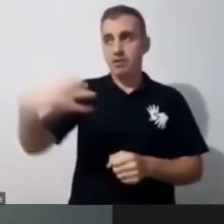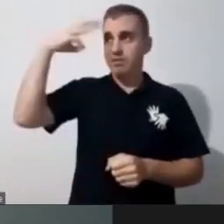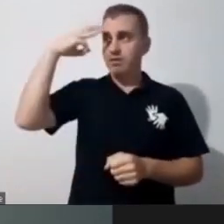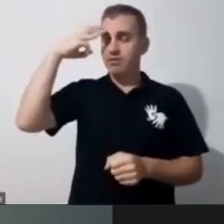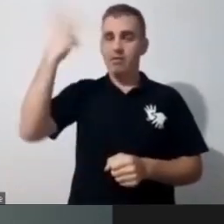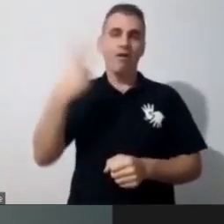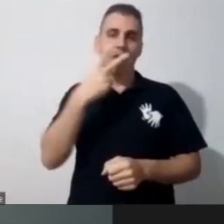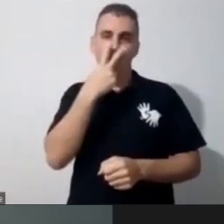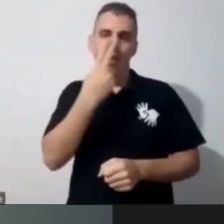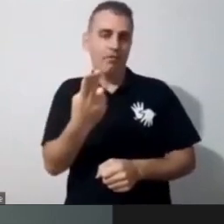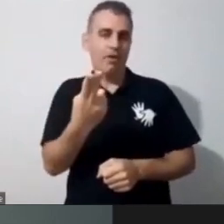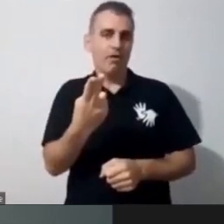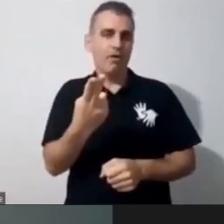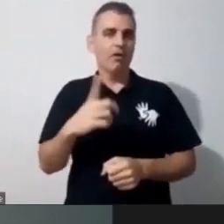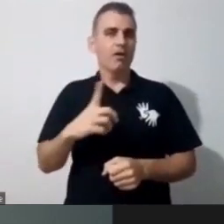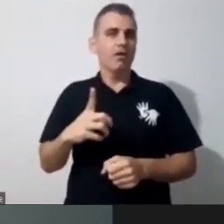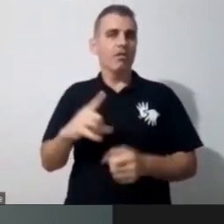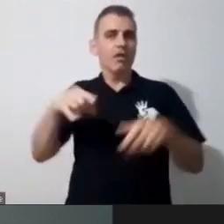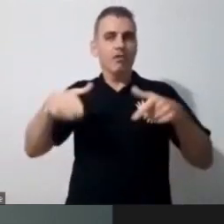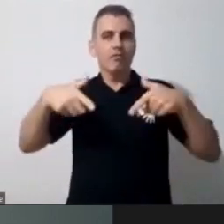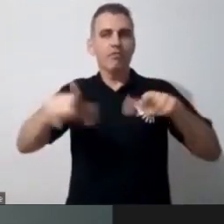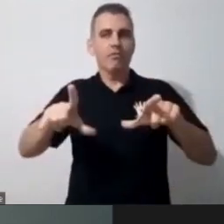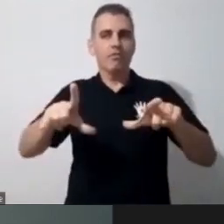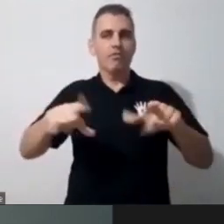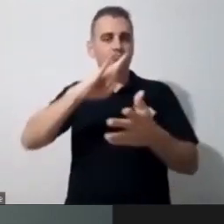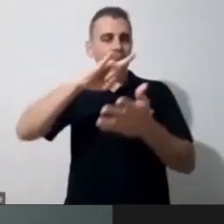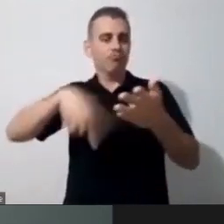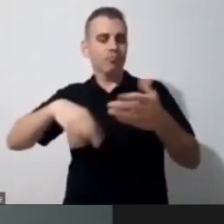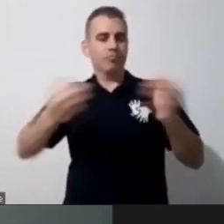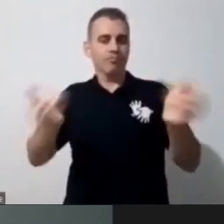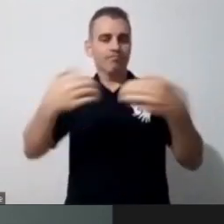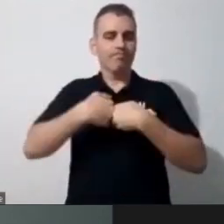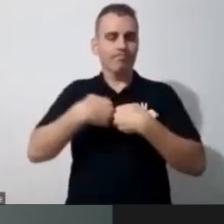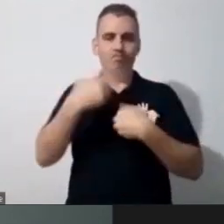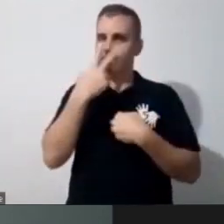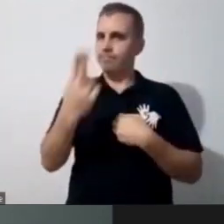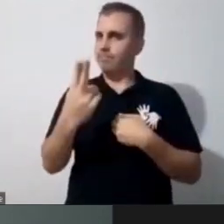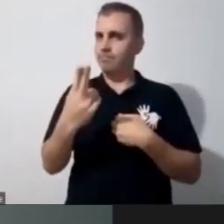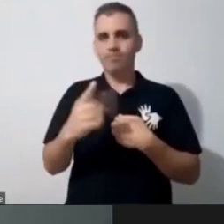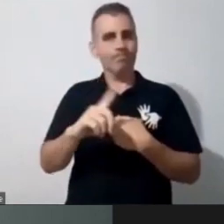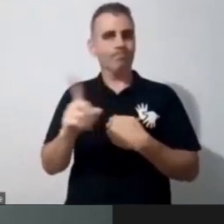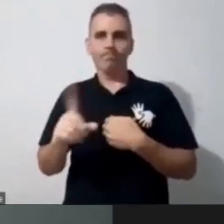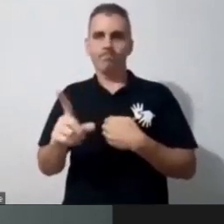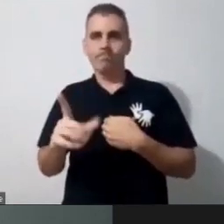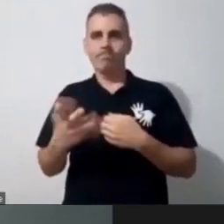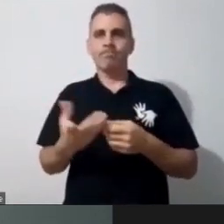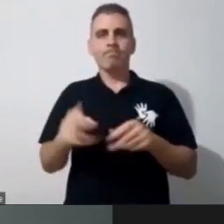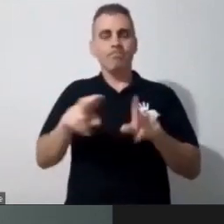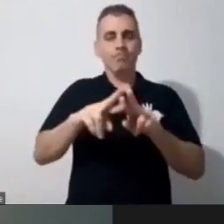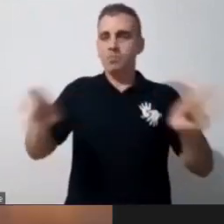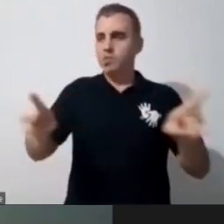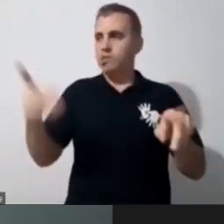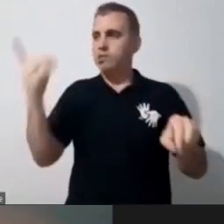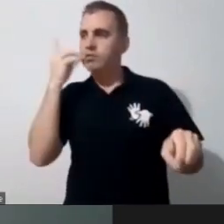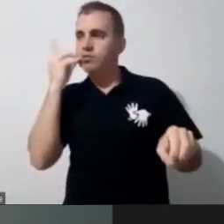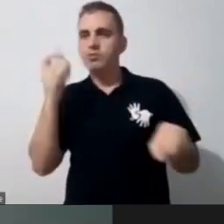né? Nem todo o diagnóstico com autismo é igual. nós somos todos diferentes, né? Eu sou diferente da Deisa, sou diferente da Dani, sou diferente do